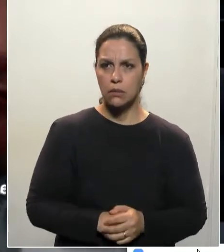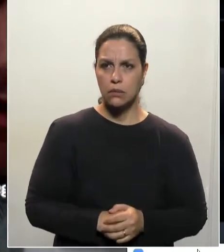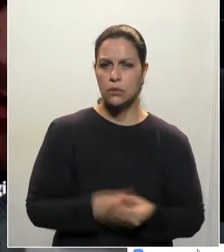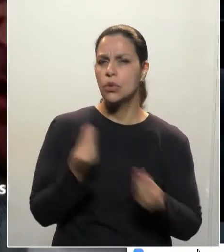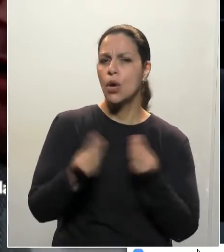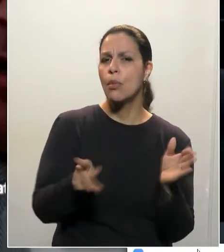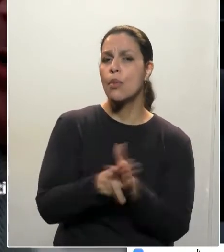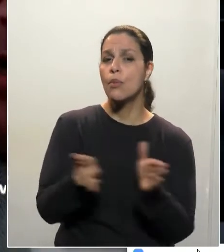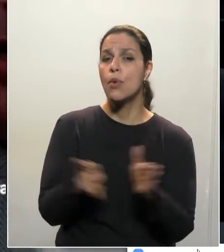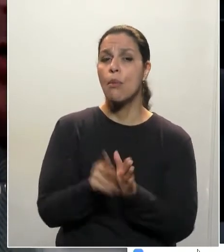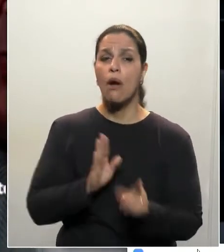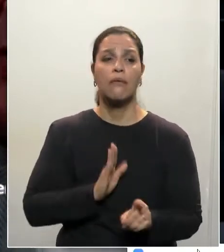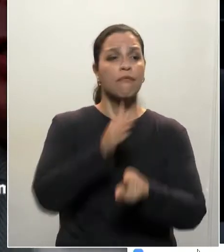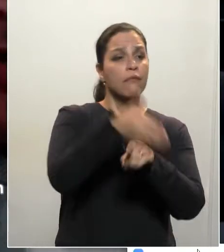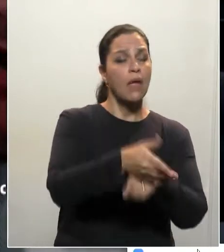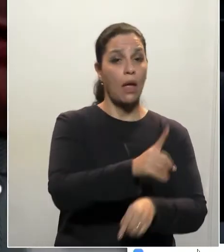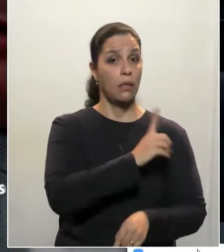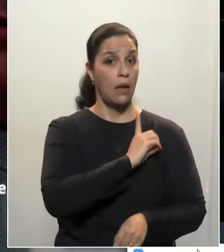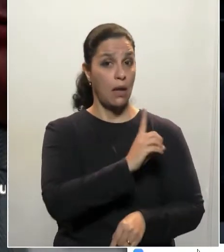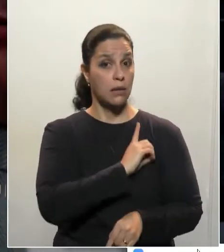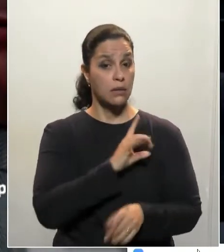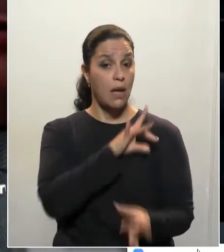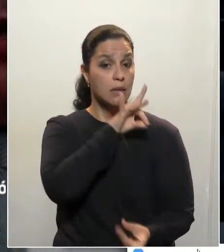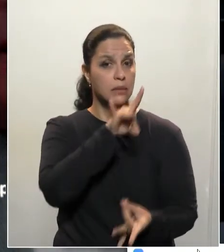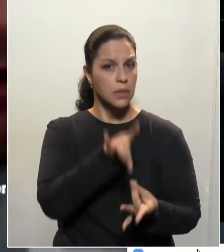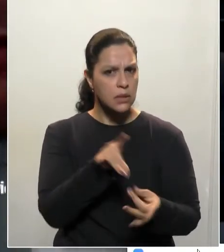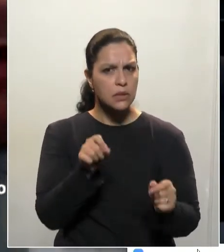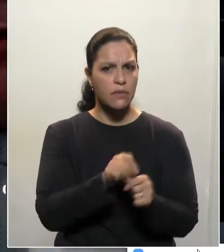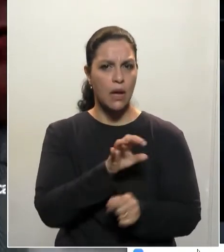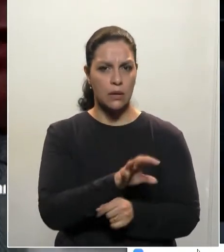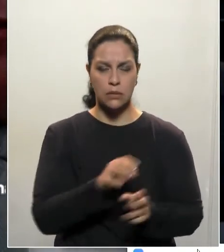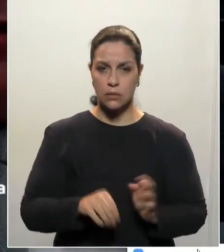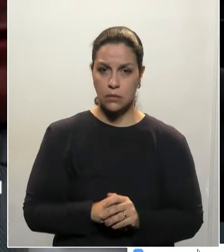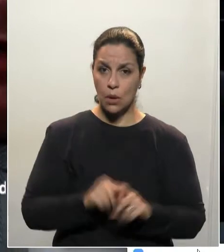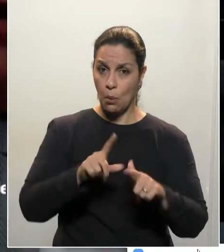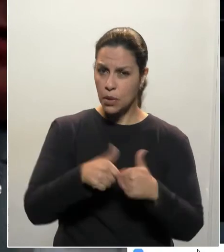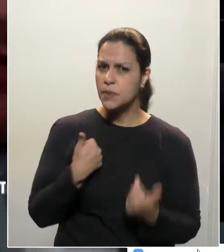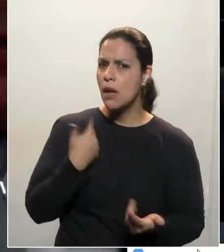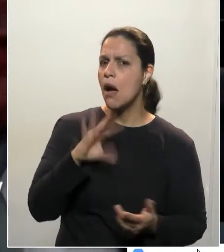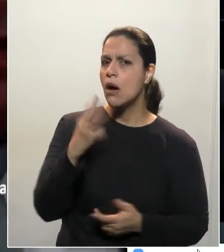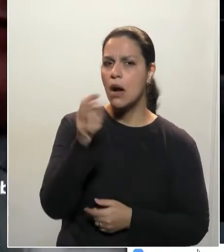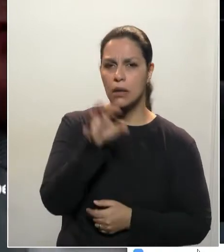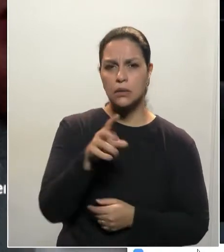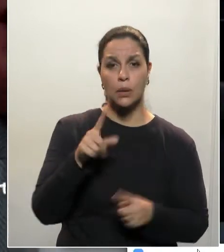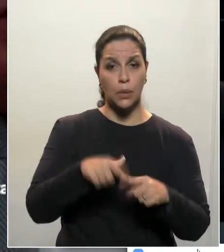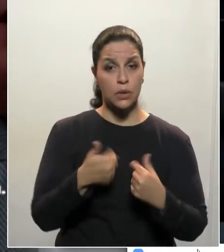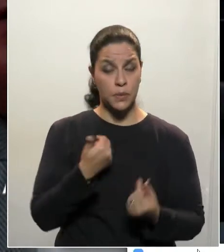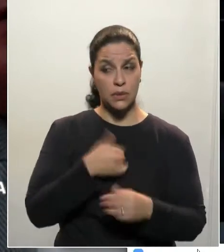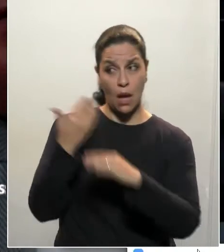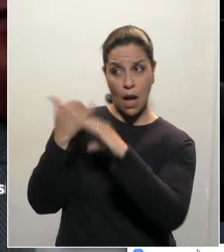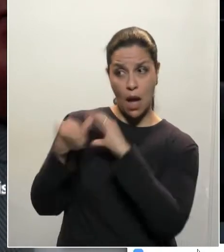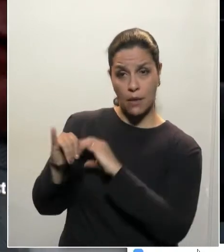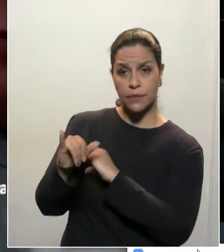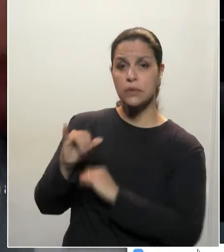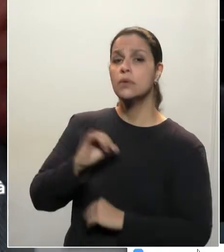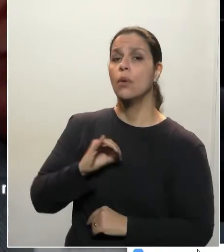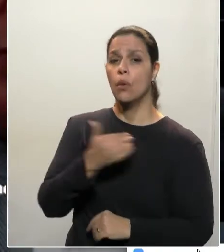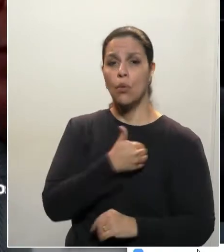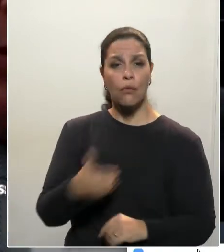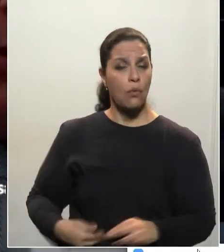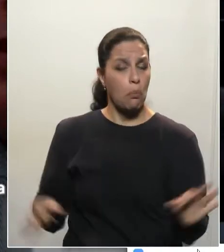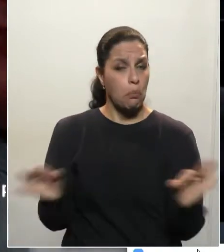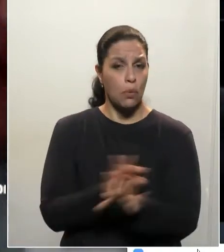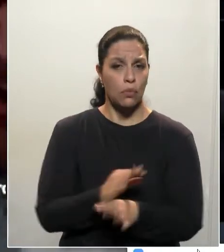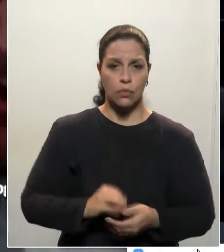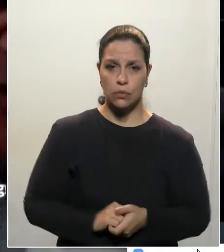Quem tem que fazer é a delegacia especializada. E tem que ter, isso tem que acontecer, isso tem que ser levado ao governador. Pronto.